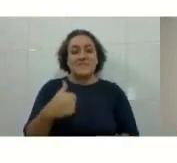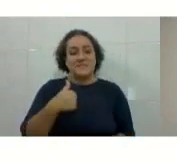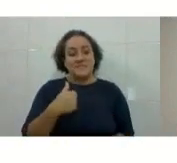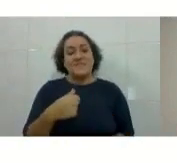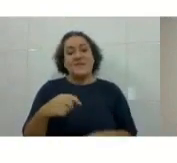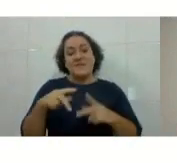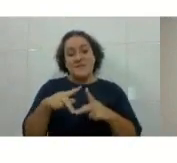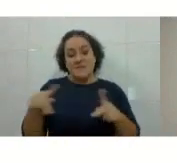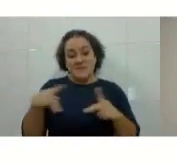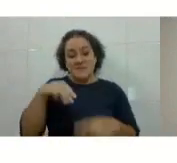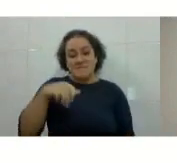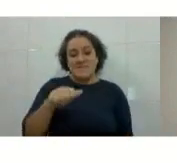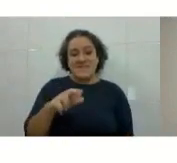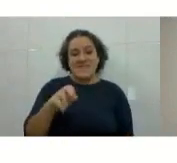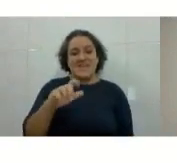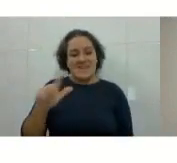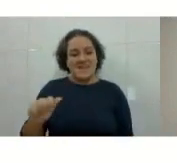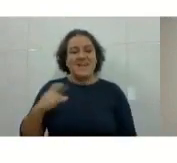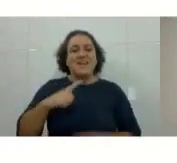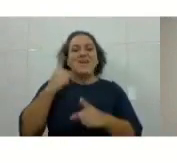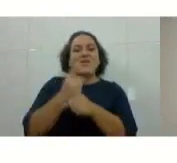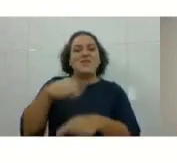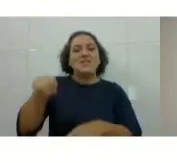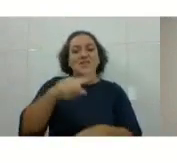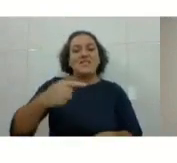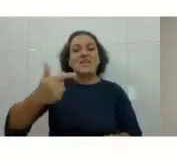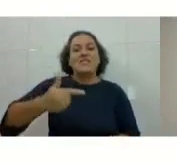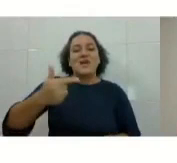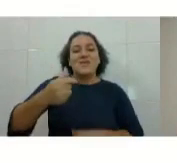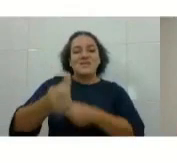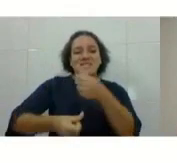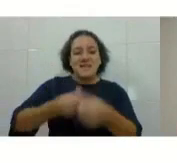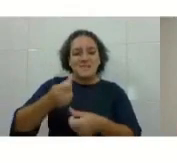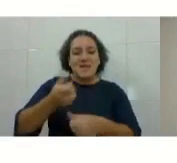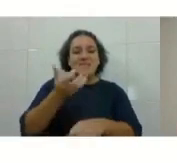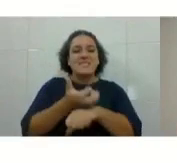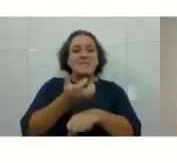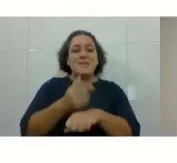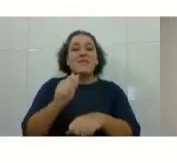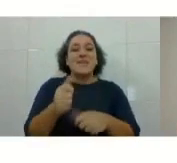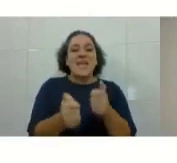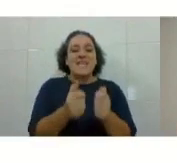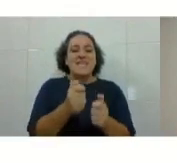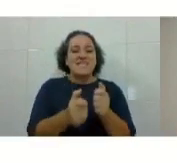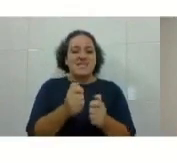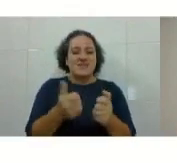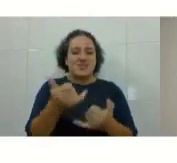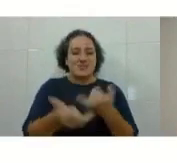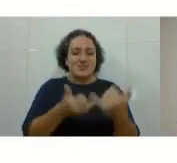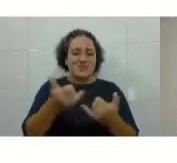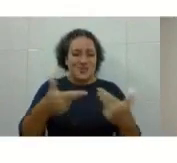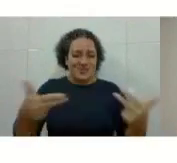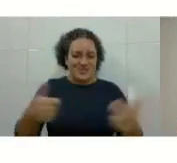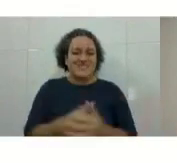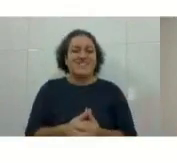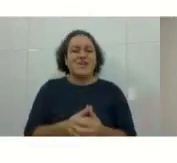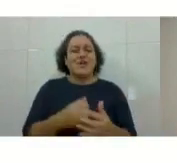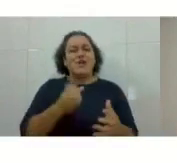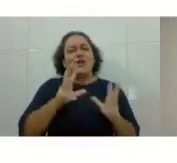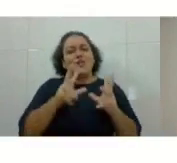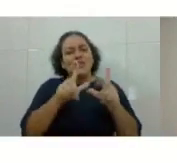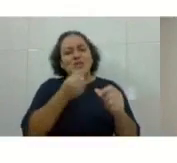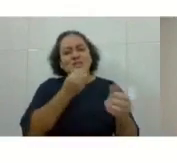encontro vocês no segundo semestre na disciplina de gamificação e jogos. Sejam todos muito bem